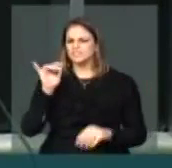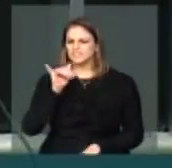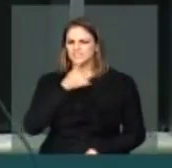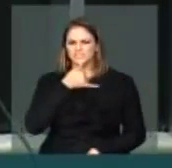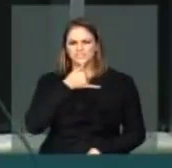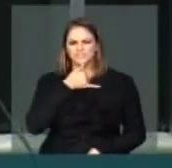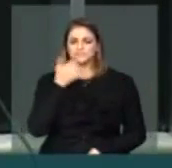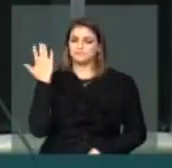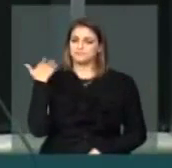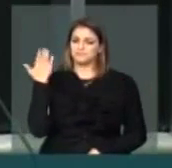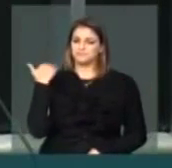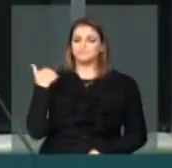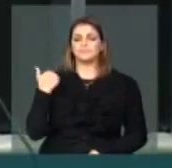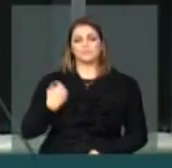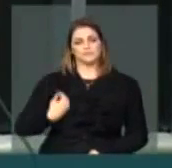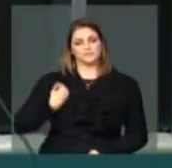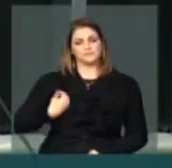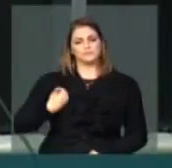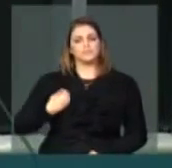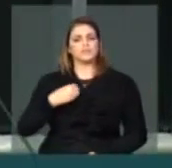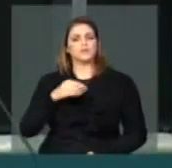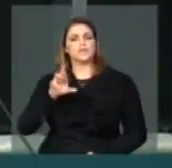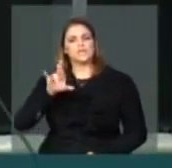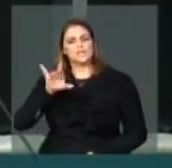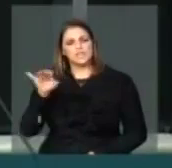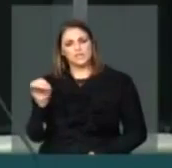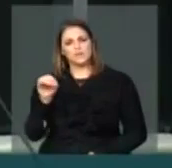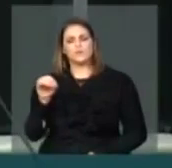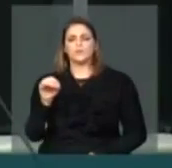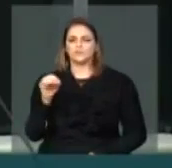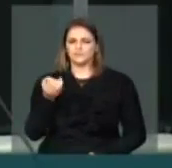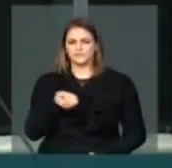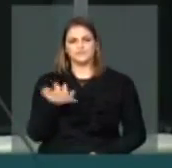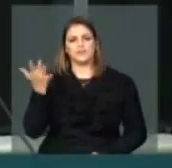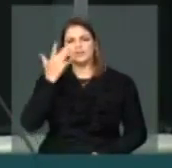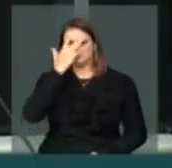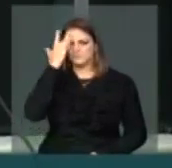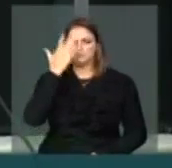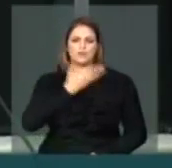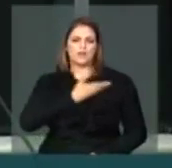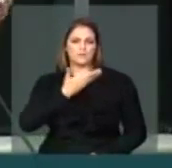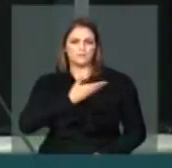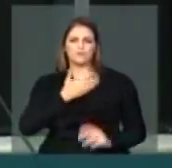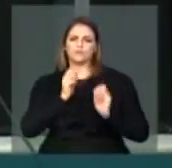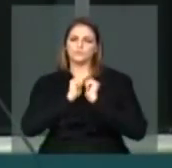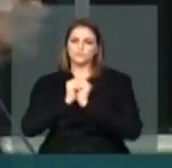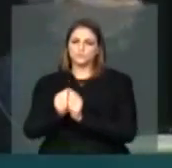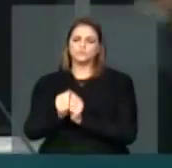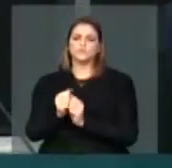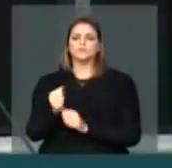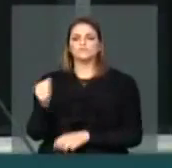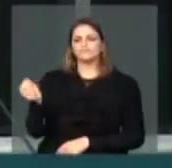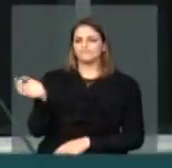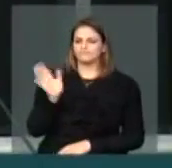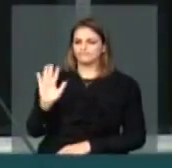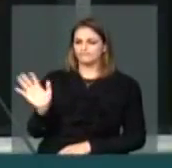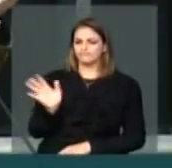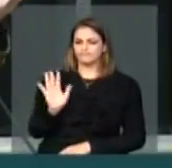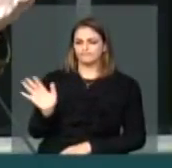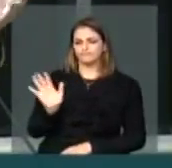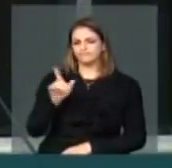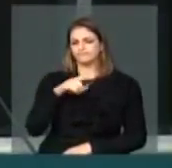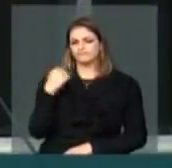chegar do Rio tendo, junto a centenas de outros companheiros, feito a despedida